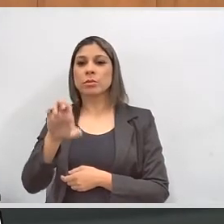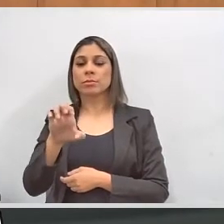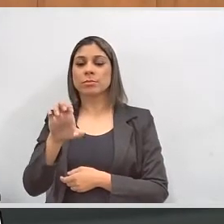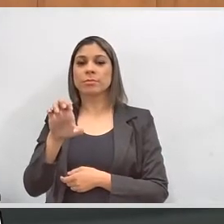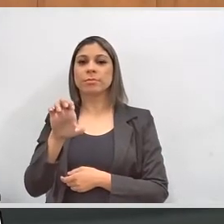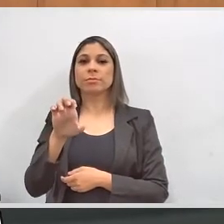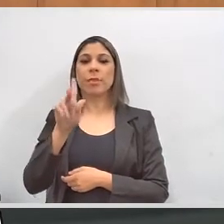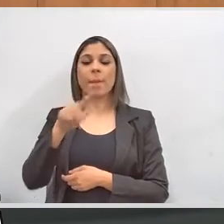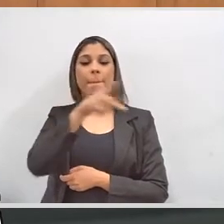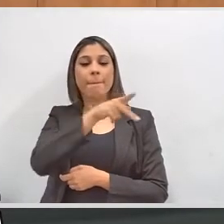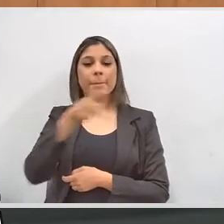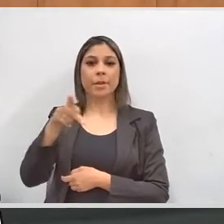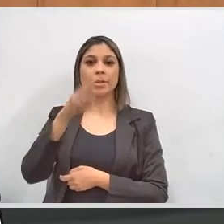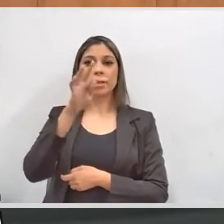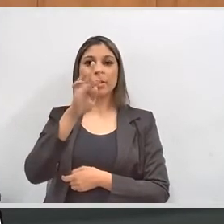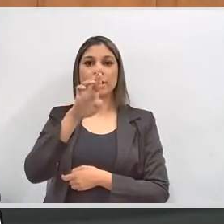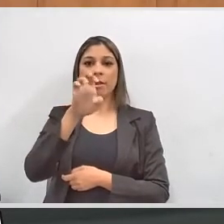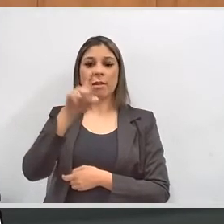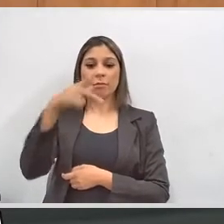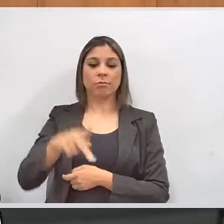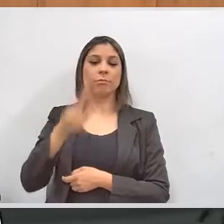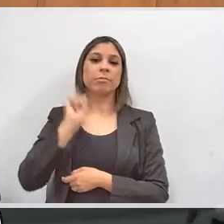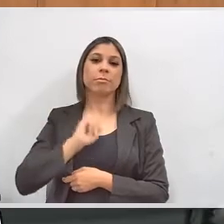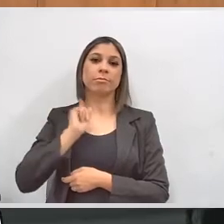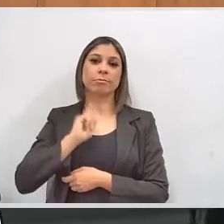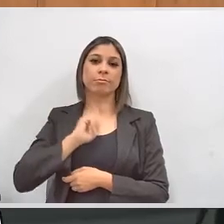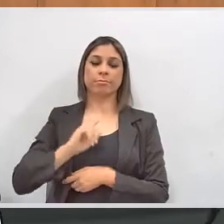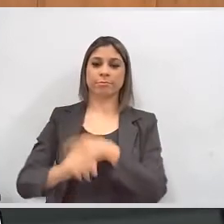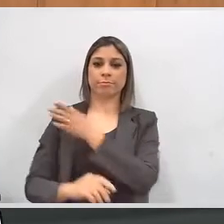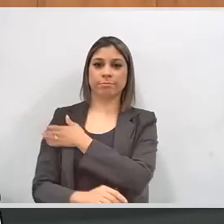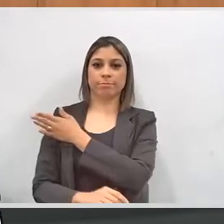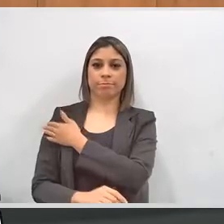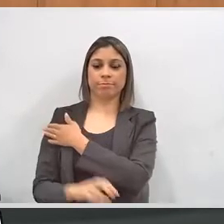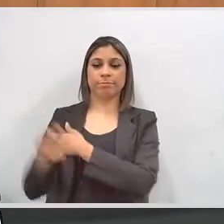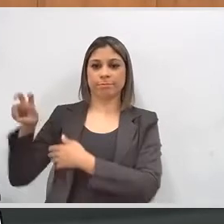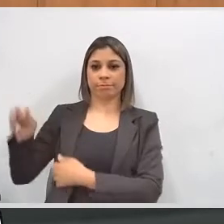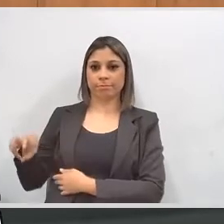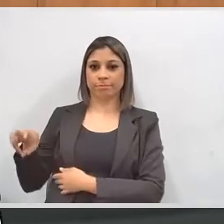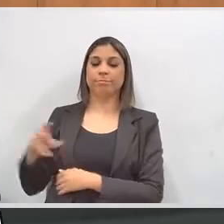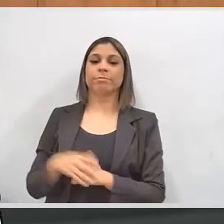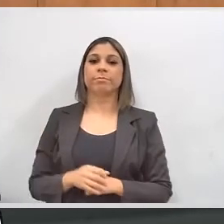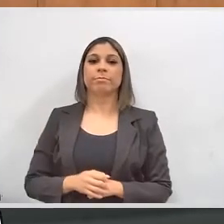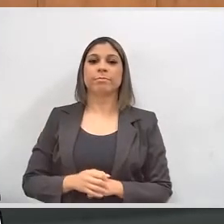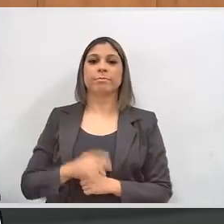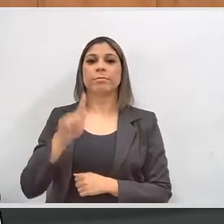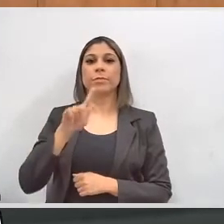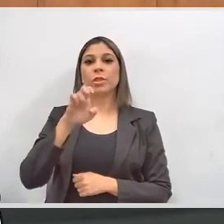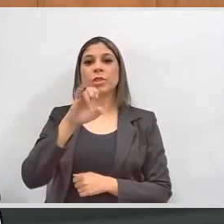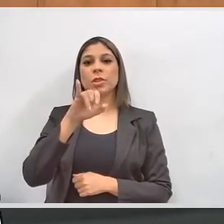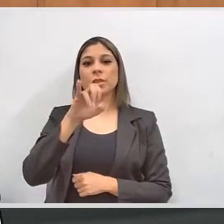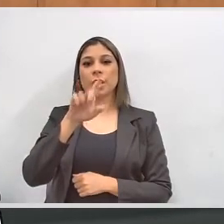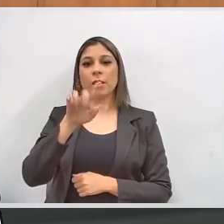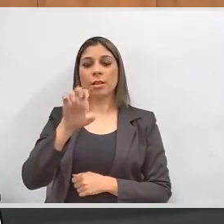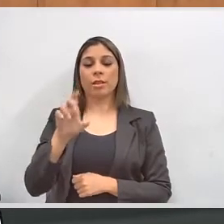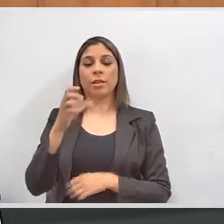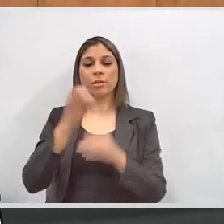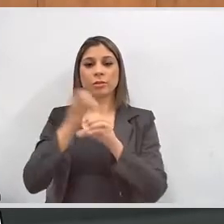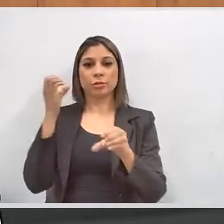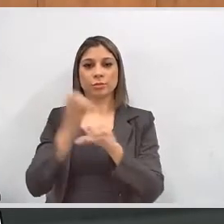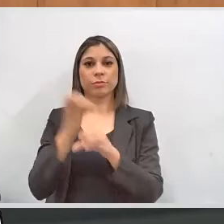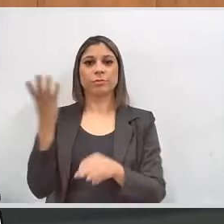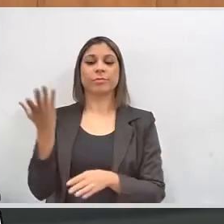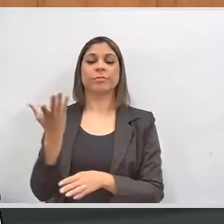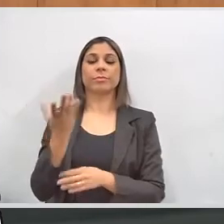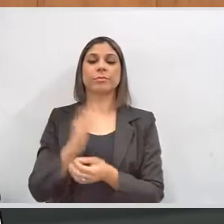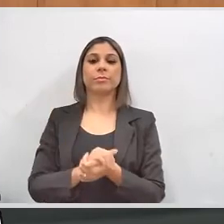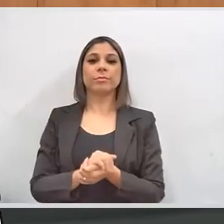Pereira, presidente do TRE Minas Gerais, aqui à minha direita. Gisele Melo Oliveira, engenheira